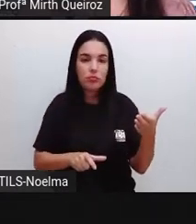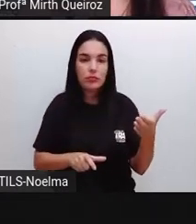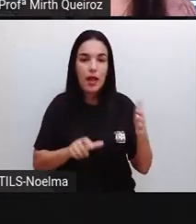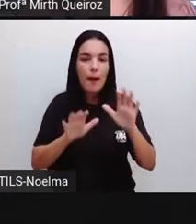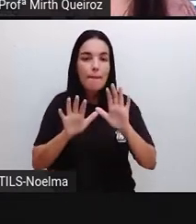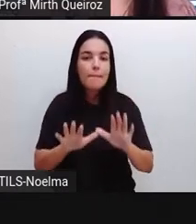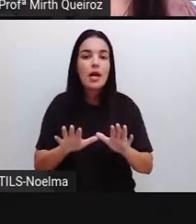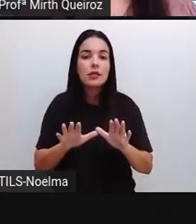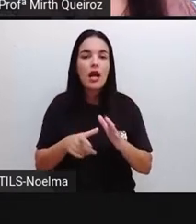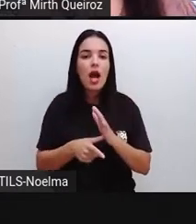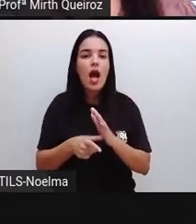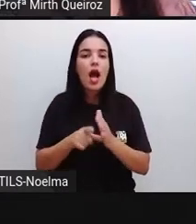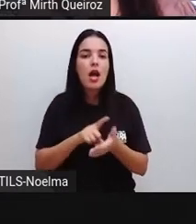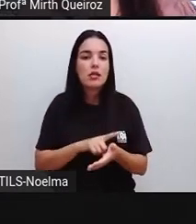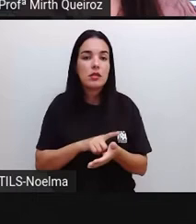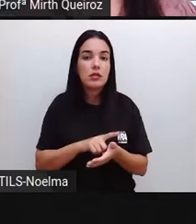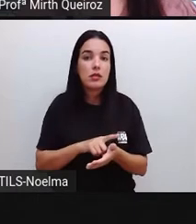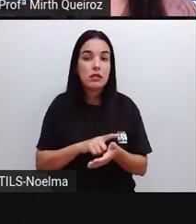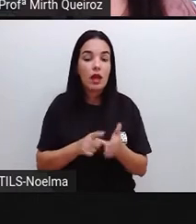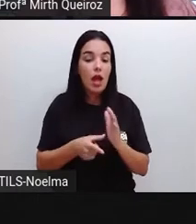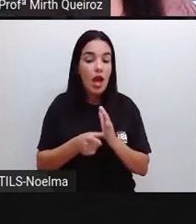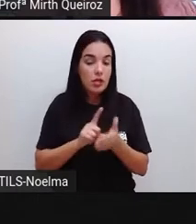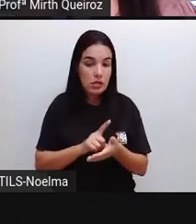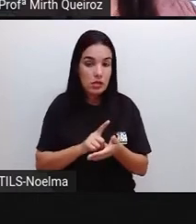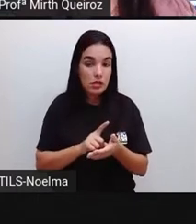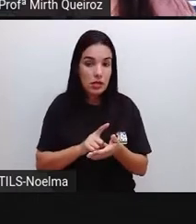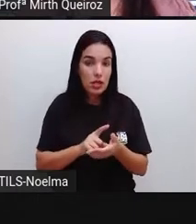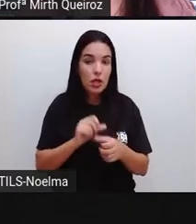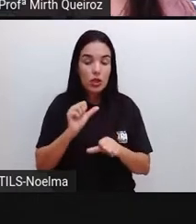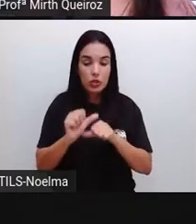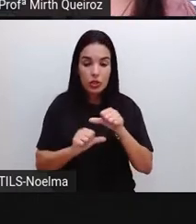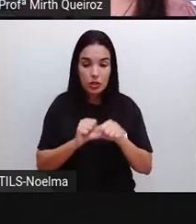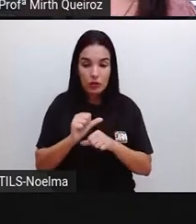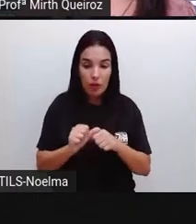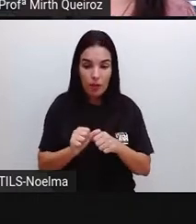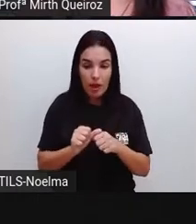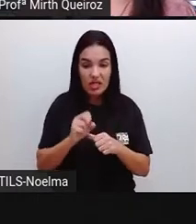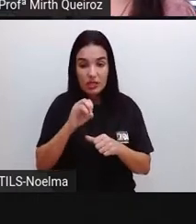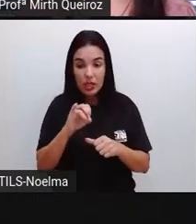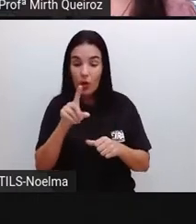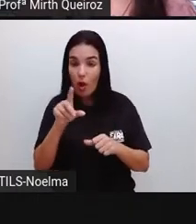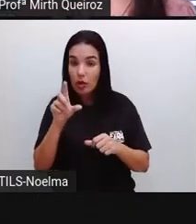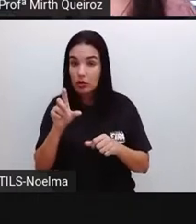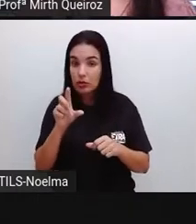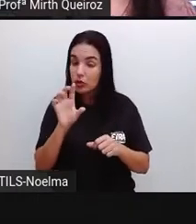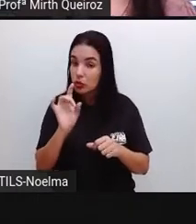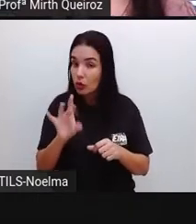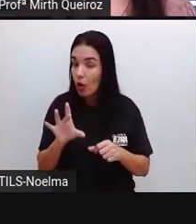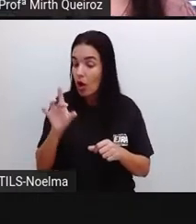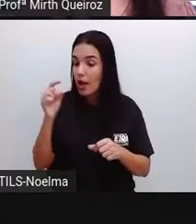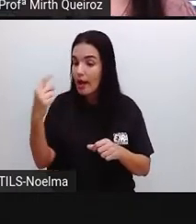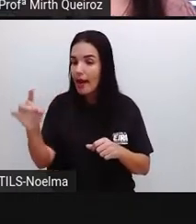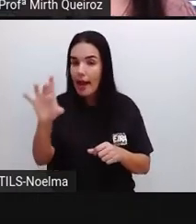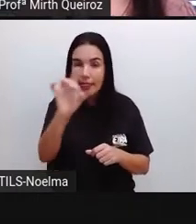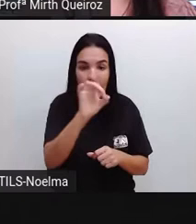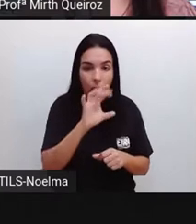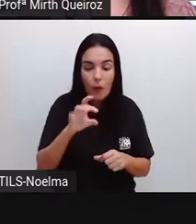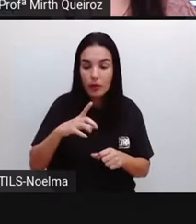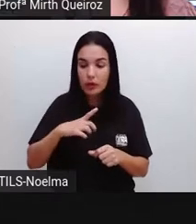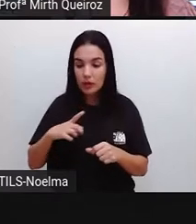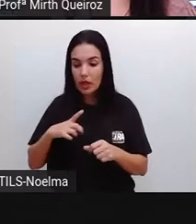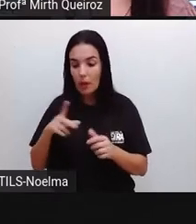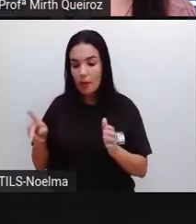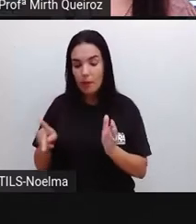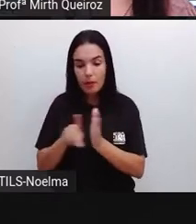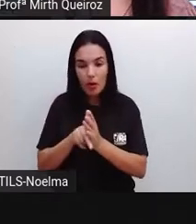conta, essa tarifa que vai ser multiplicada de acordo com o consumo de cada um, é necessário primeiro que se tenha um